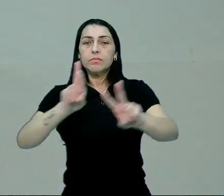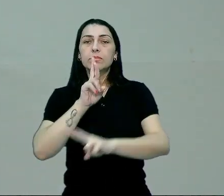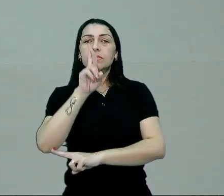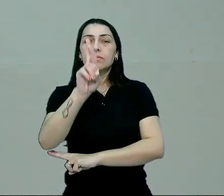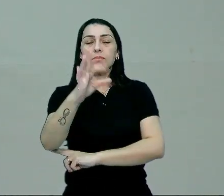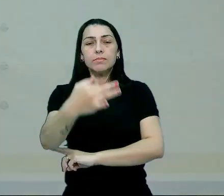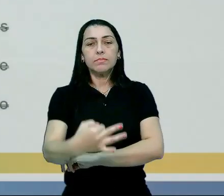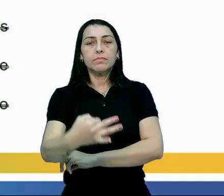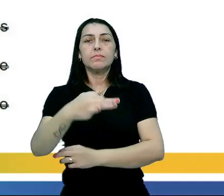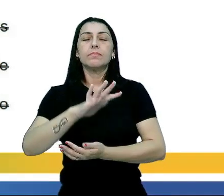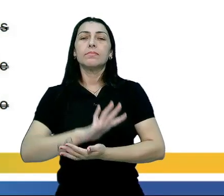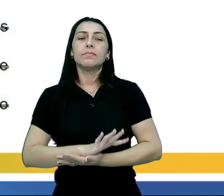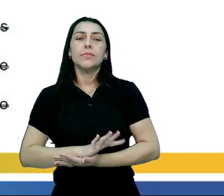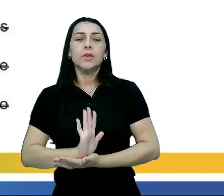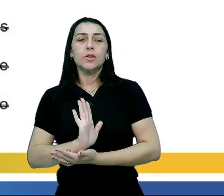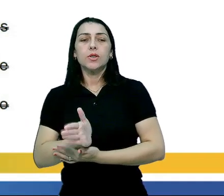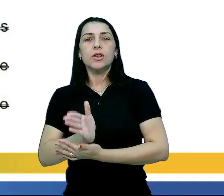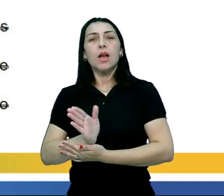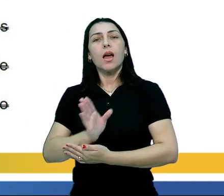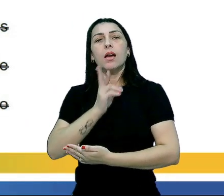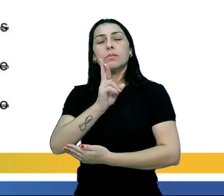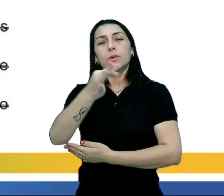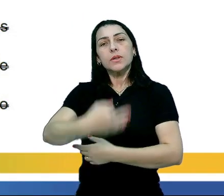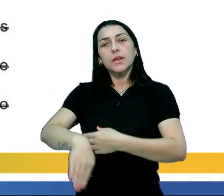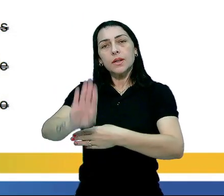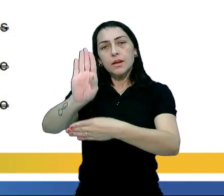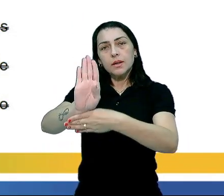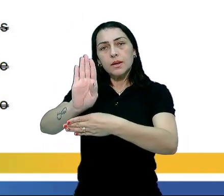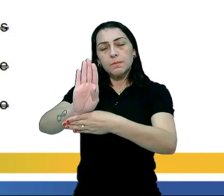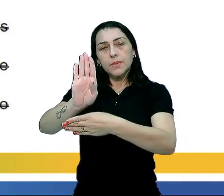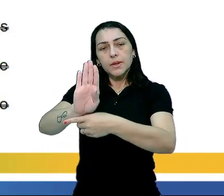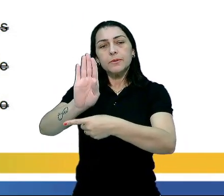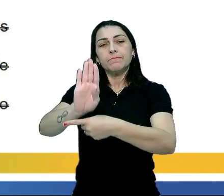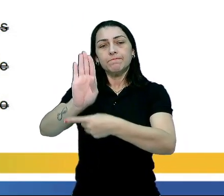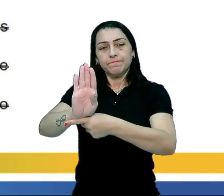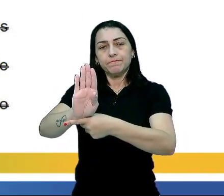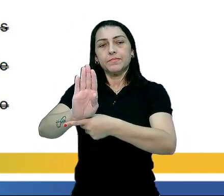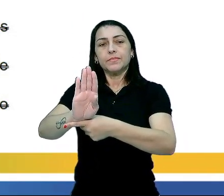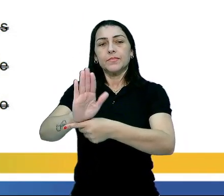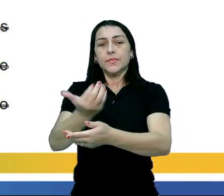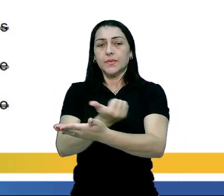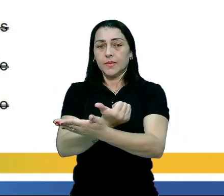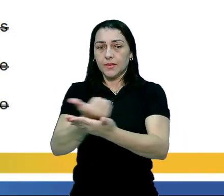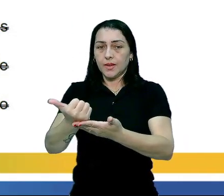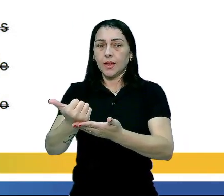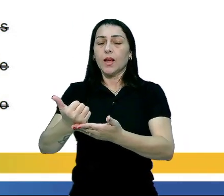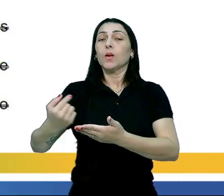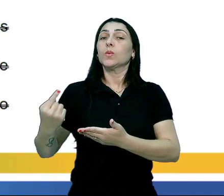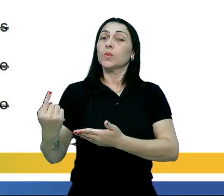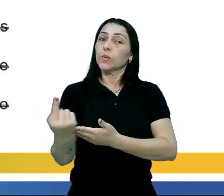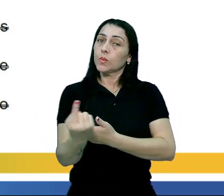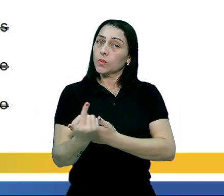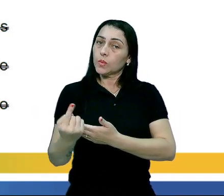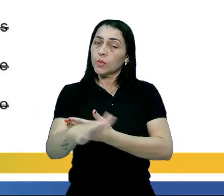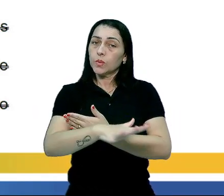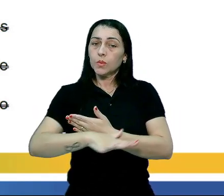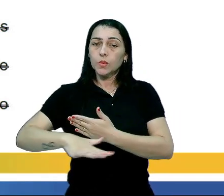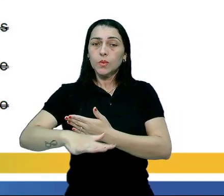qual a alternativa correta, já aparecendo pra vocês, letra B, a ação social